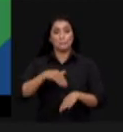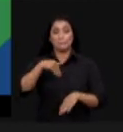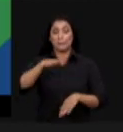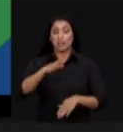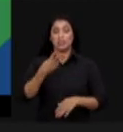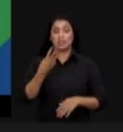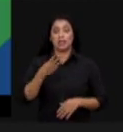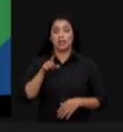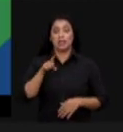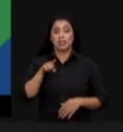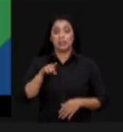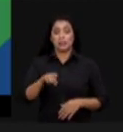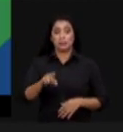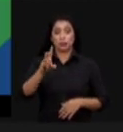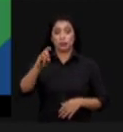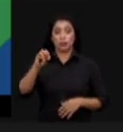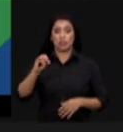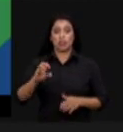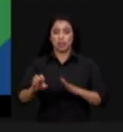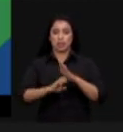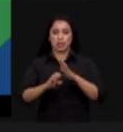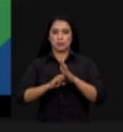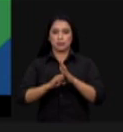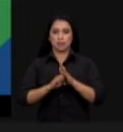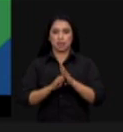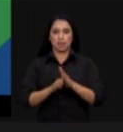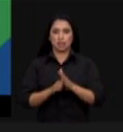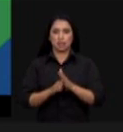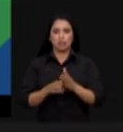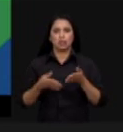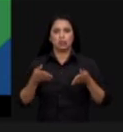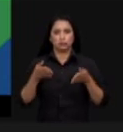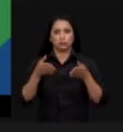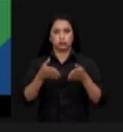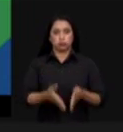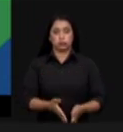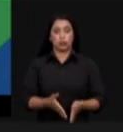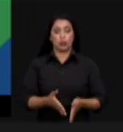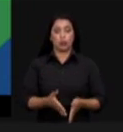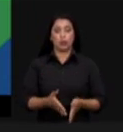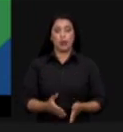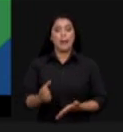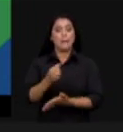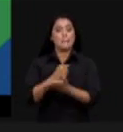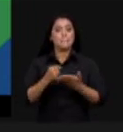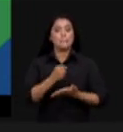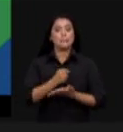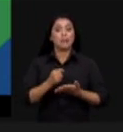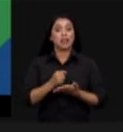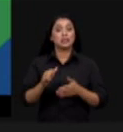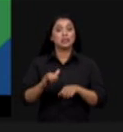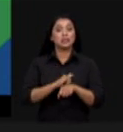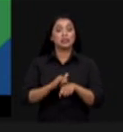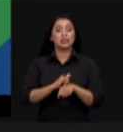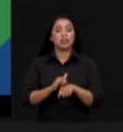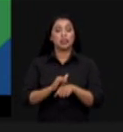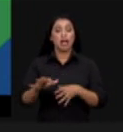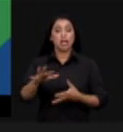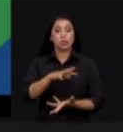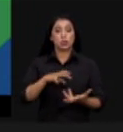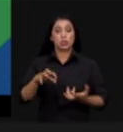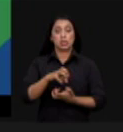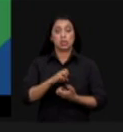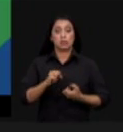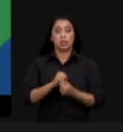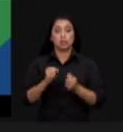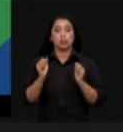empresas associadas O Fórum tem como um de seus pilares estratégicos incorporar a sustentabilidade aos